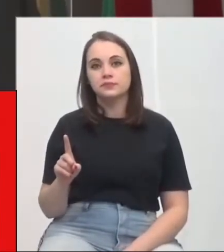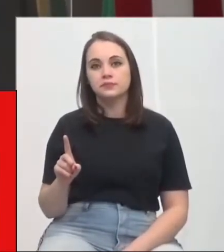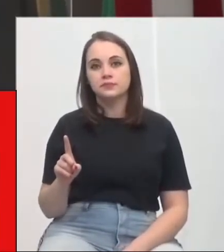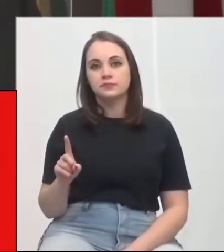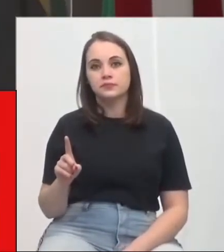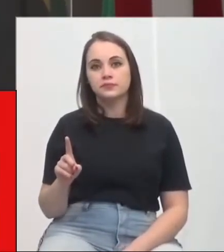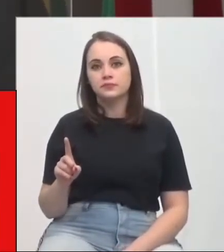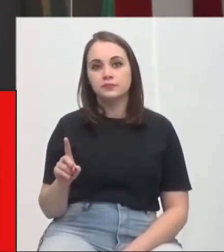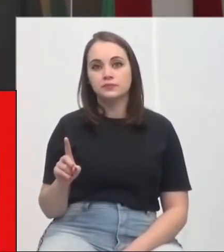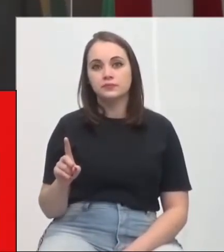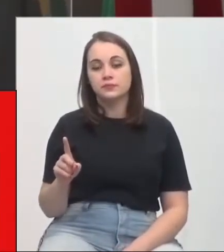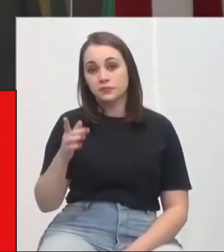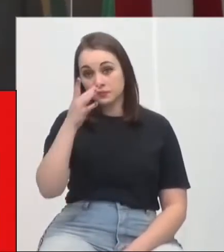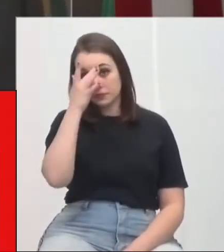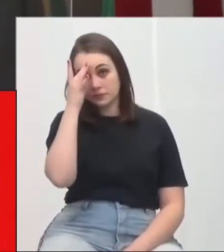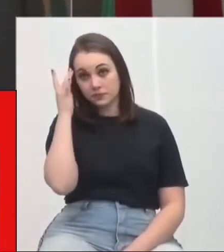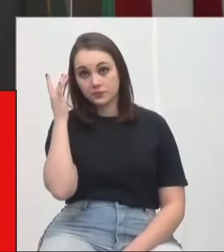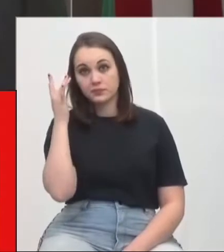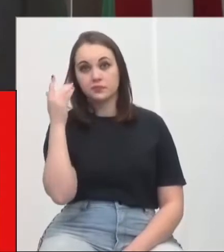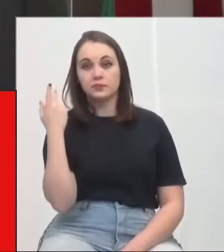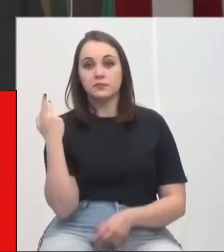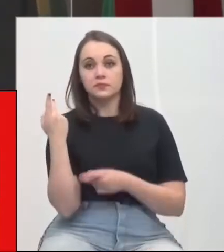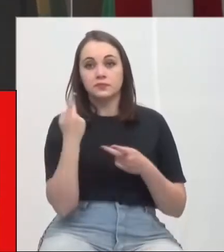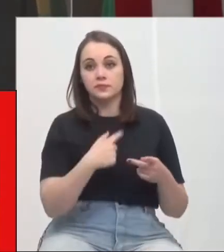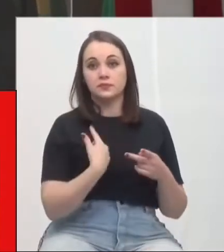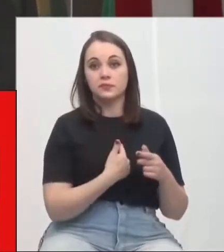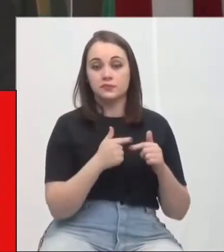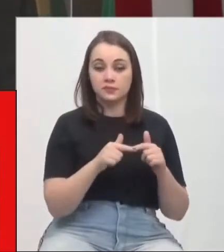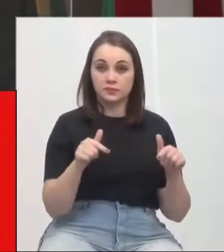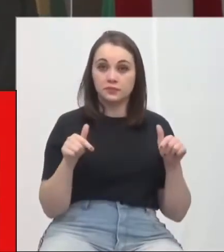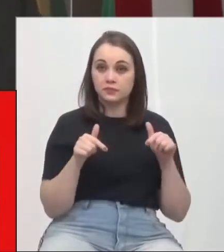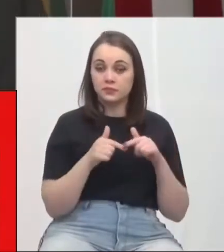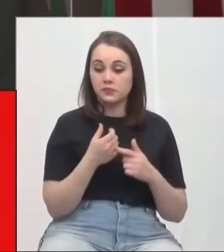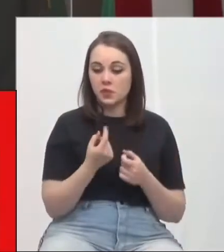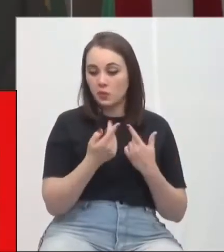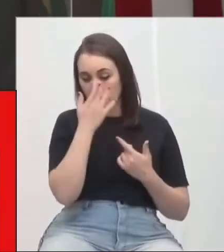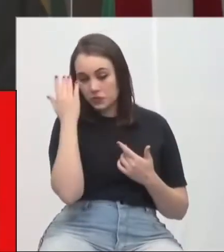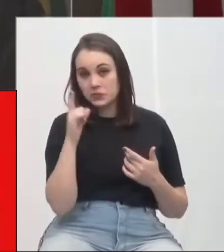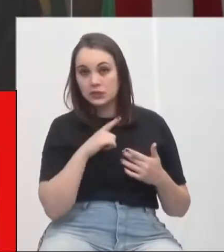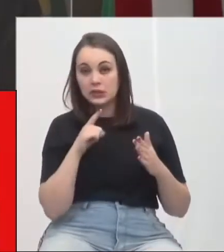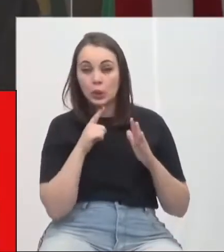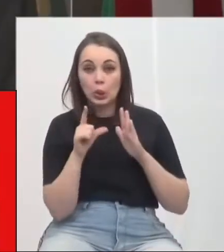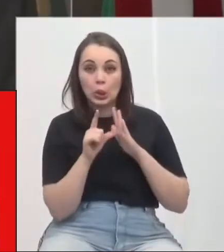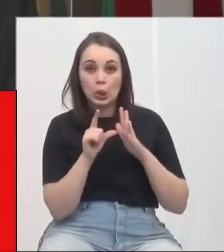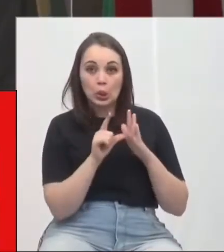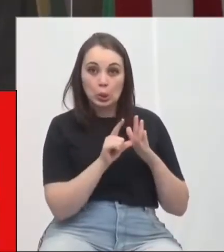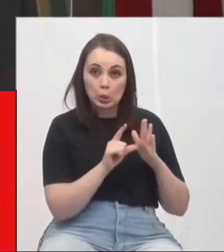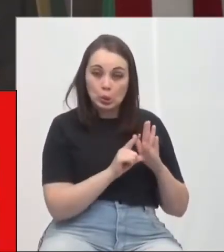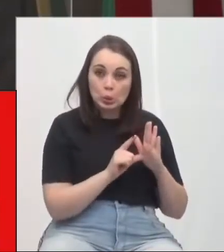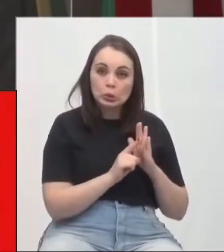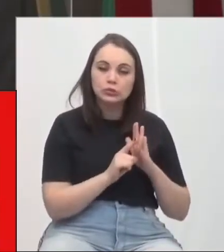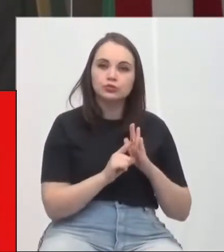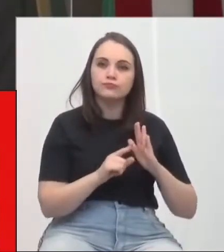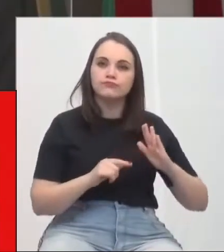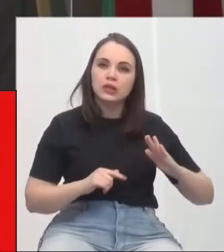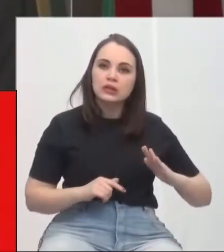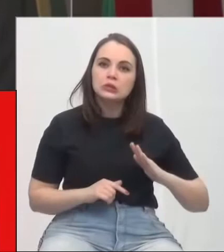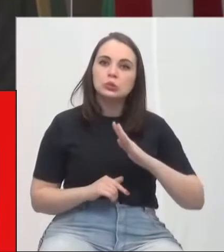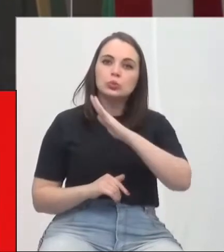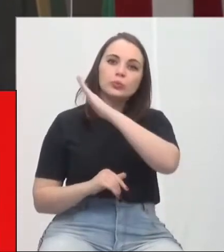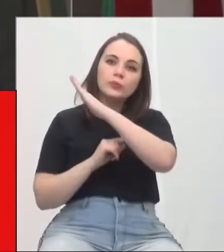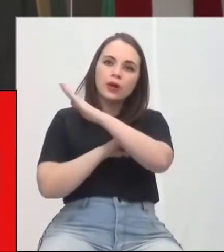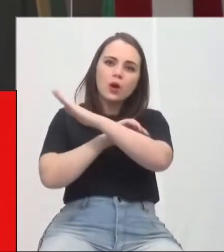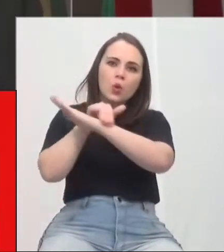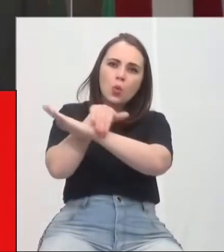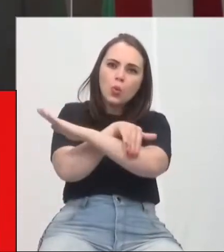fomos procurados ali em nosso gabinete por alguns proprietários de comércio na subida da Álvaro Catão,